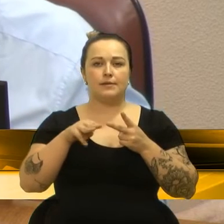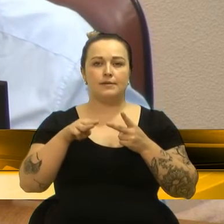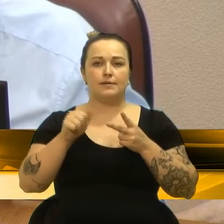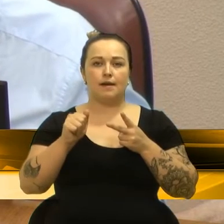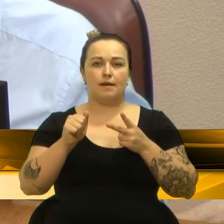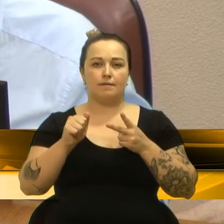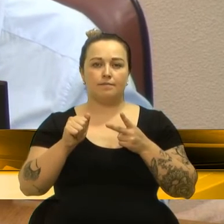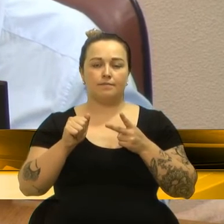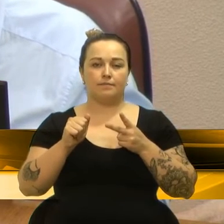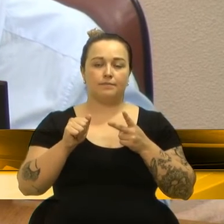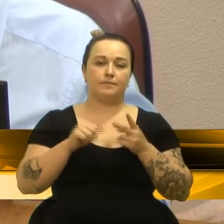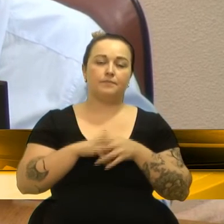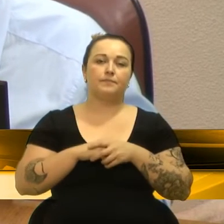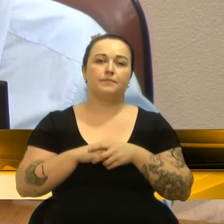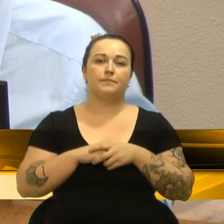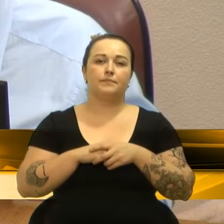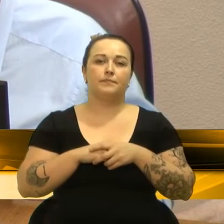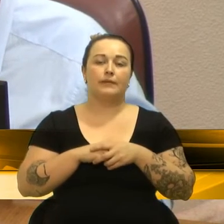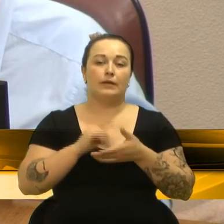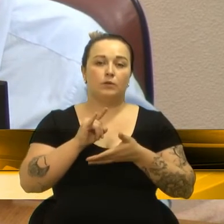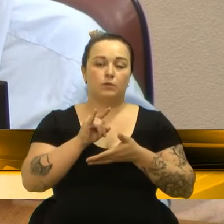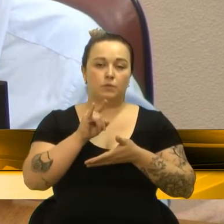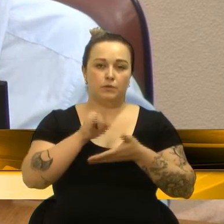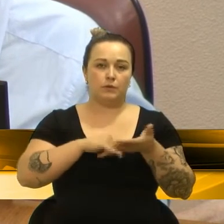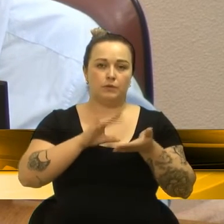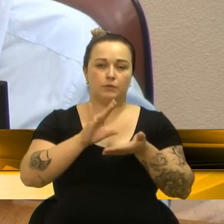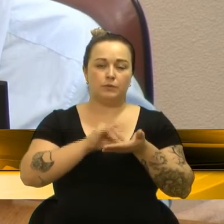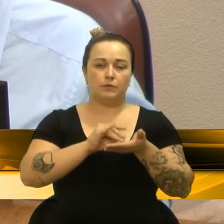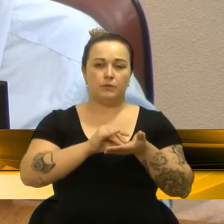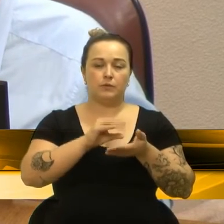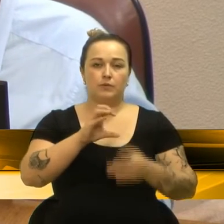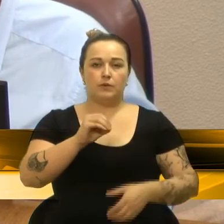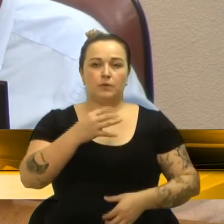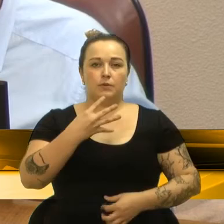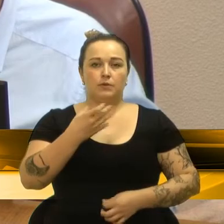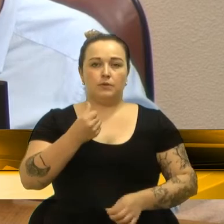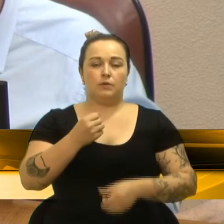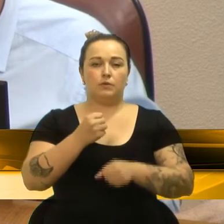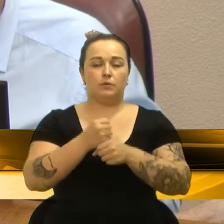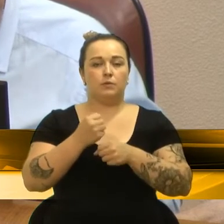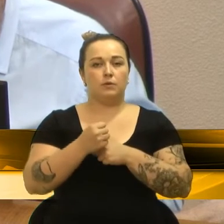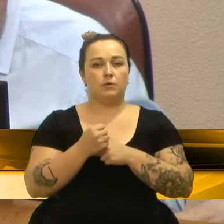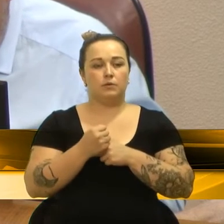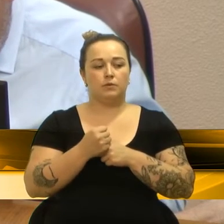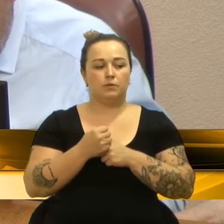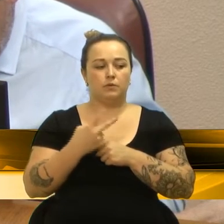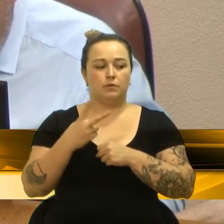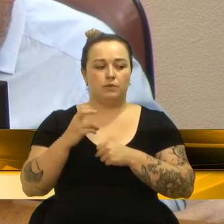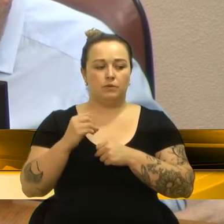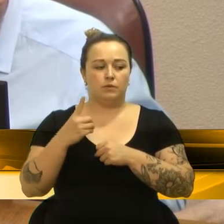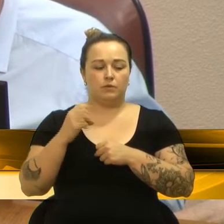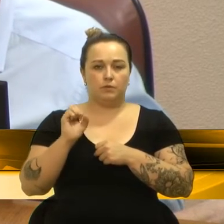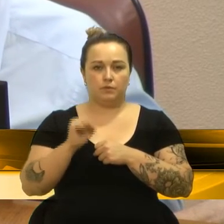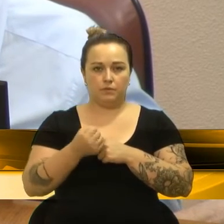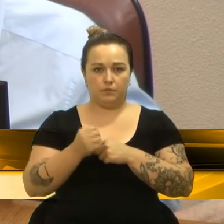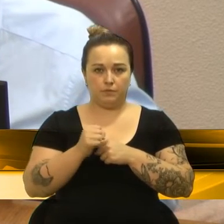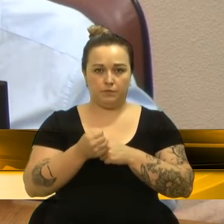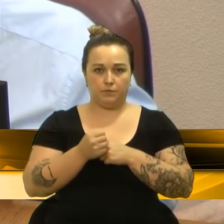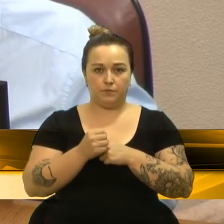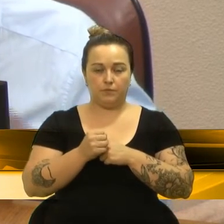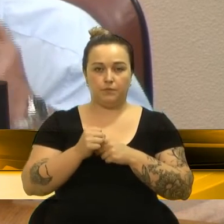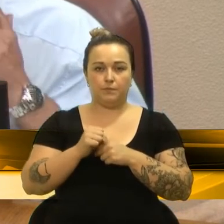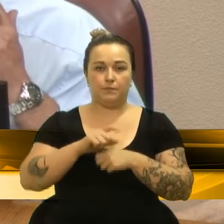11ª, fiscalização do contrato original nº 046 de 2018, para ter a seguinte redação. Cláusula 11ª,